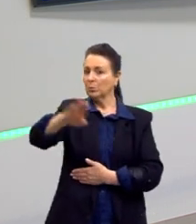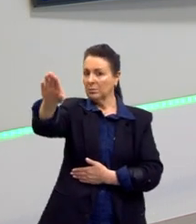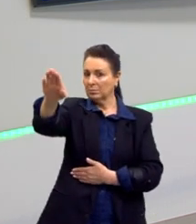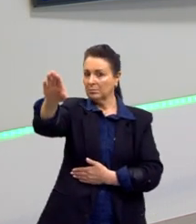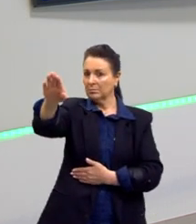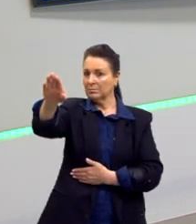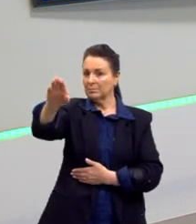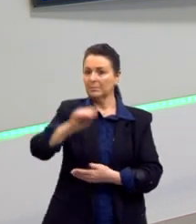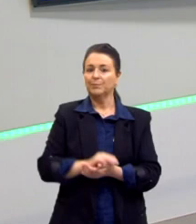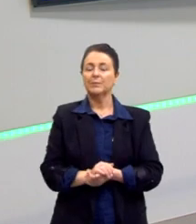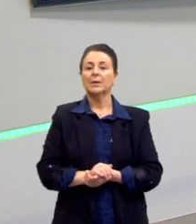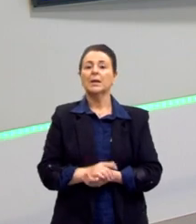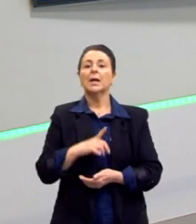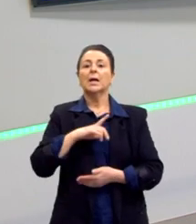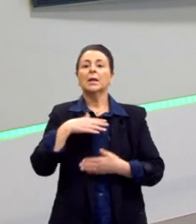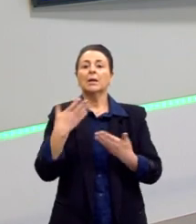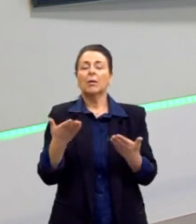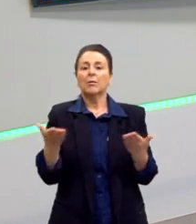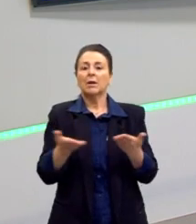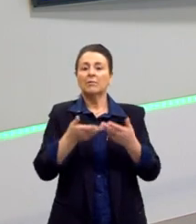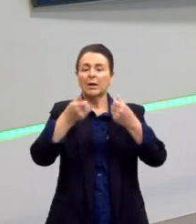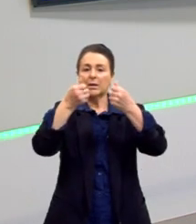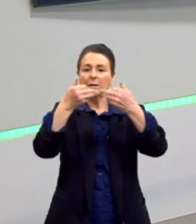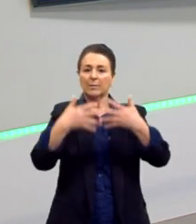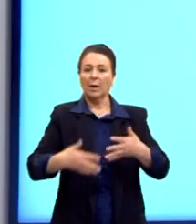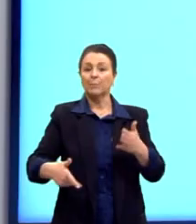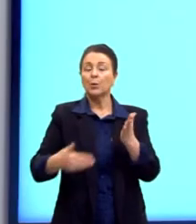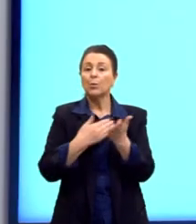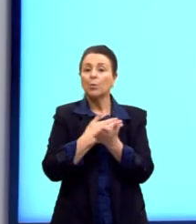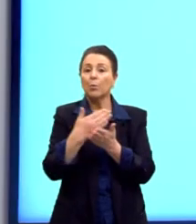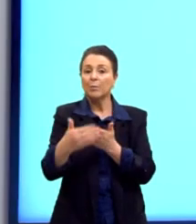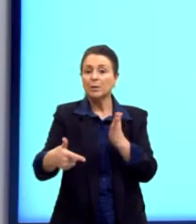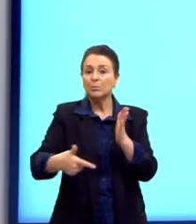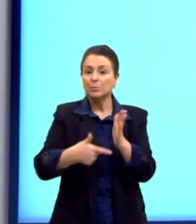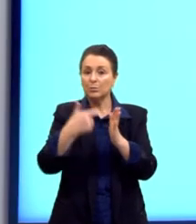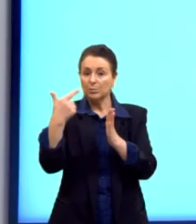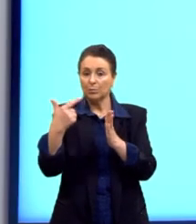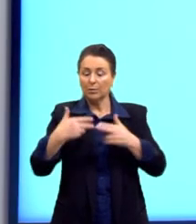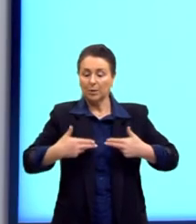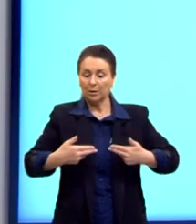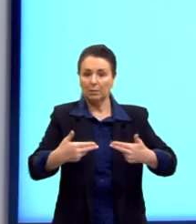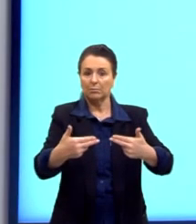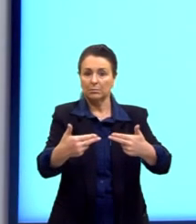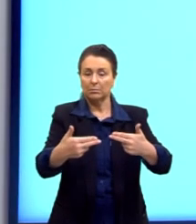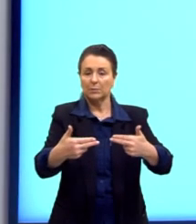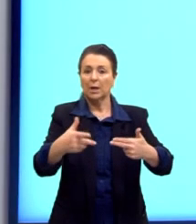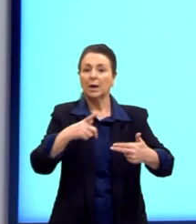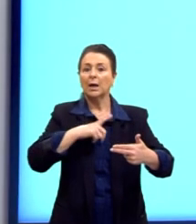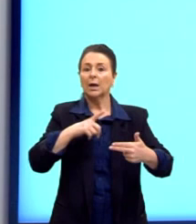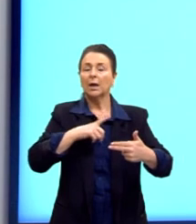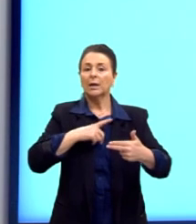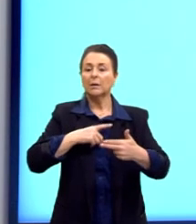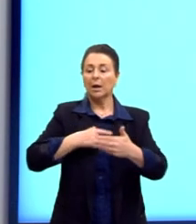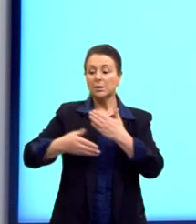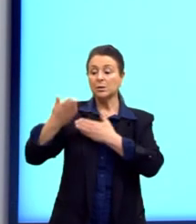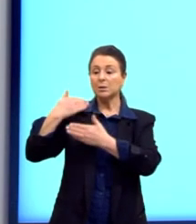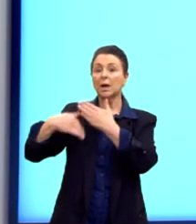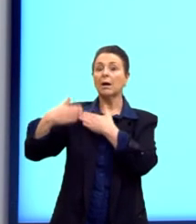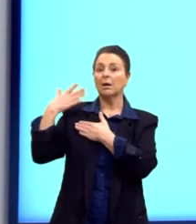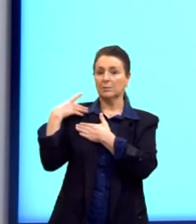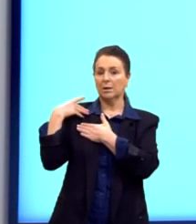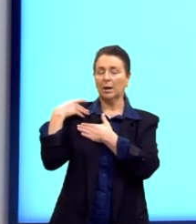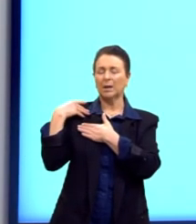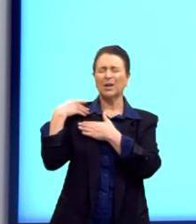E aqui, então, a gente já vai falar do início da Segunda Guerra em si. Ela tem como alguns dos precedentes, né, ela vai tendo uma